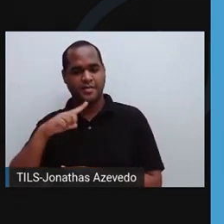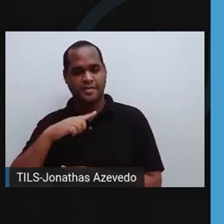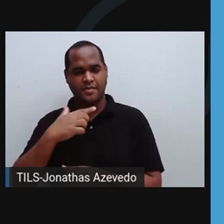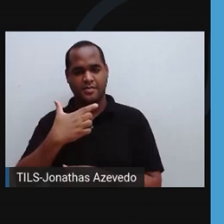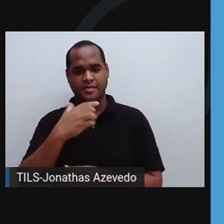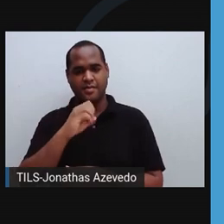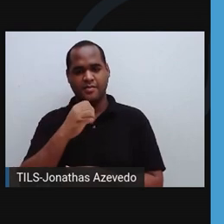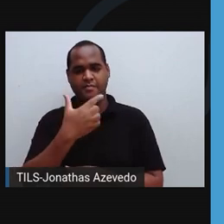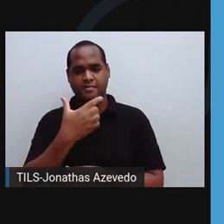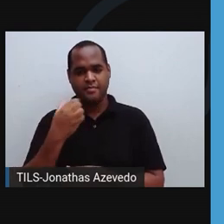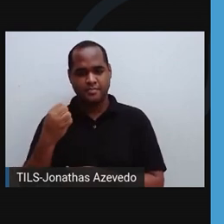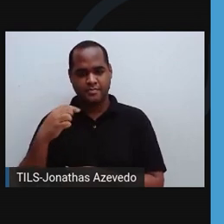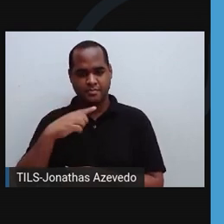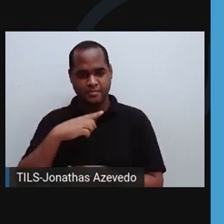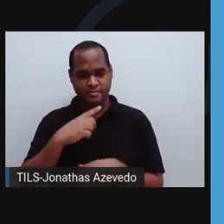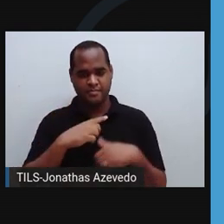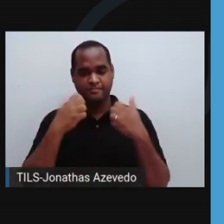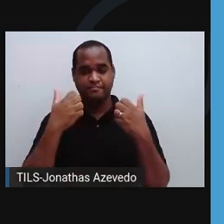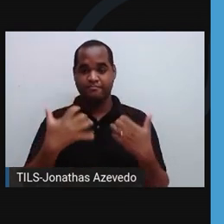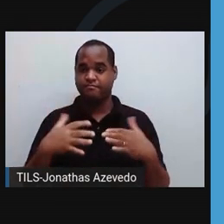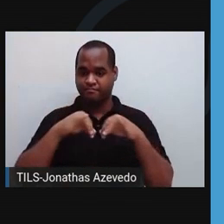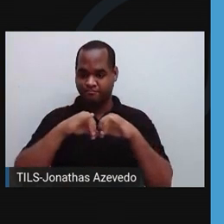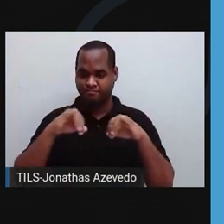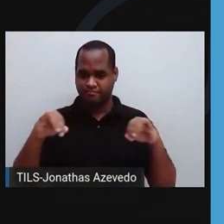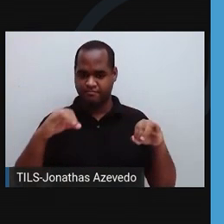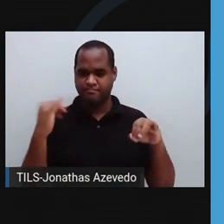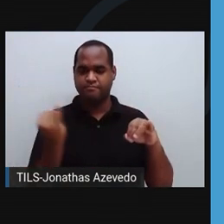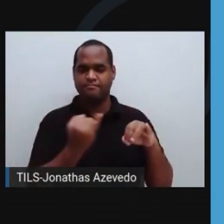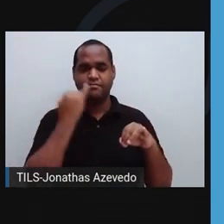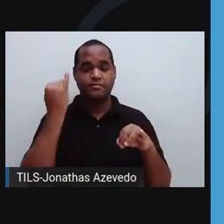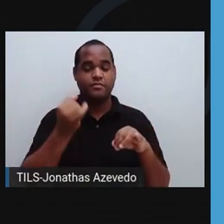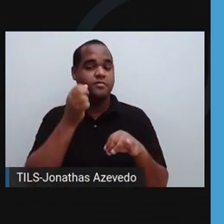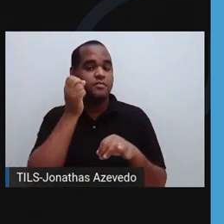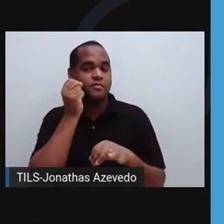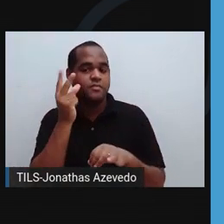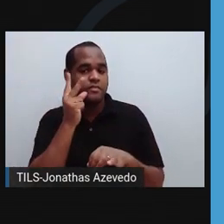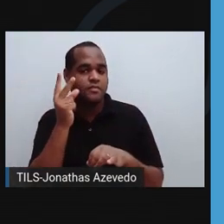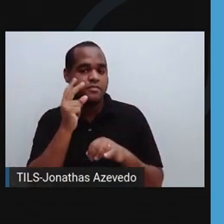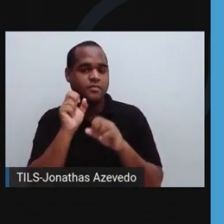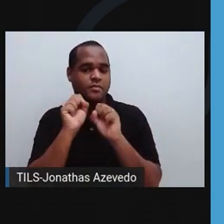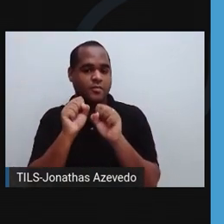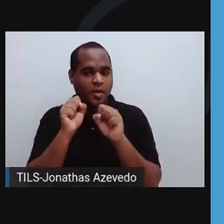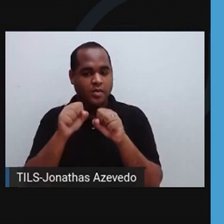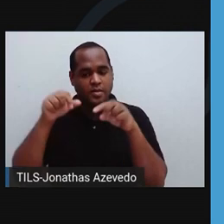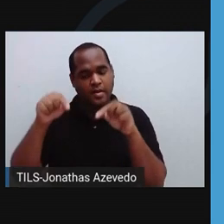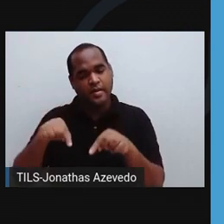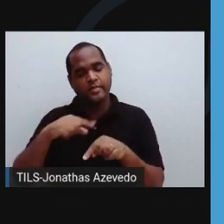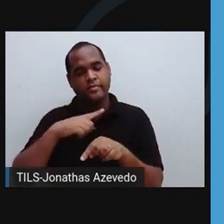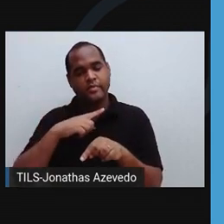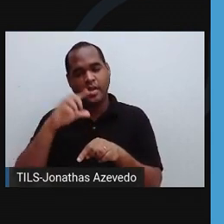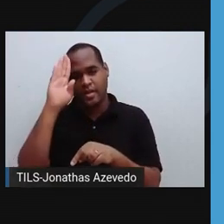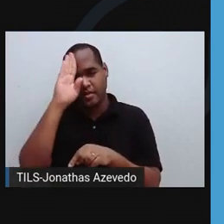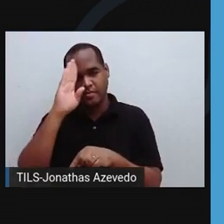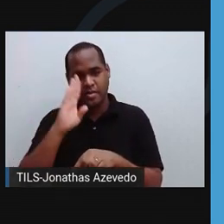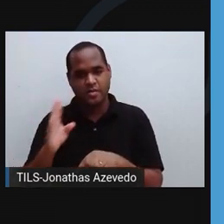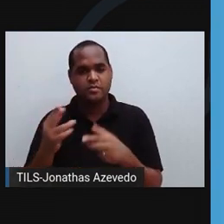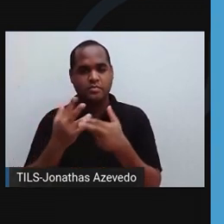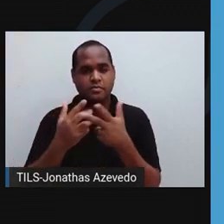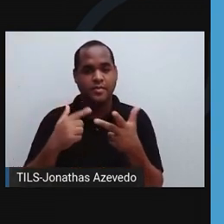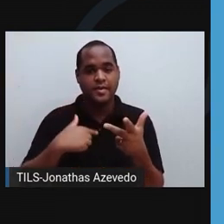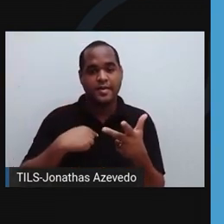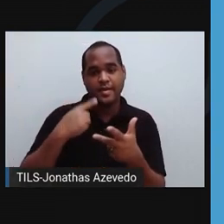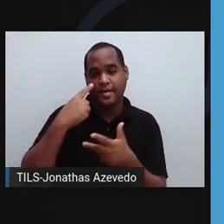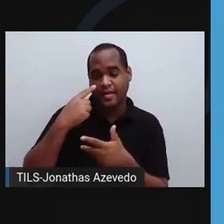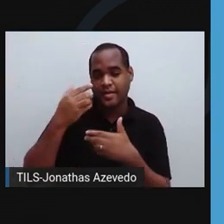Vigilância Sanitária do Brasil, a Anvisa, emitiu um alerta sobre aquele que pode ser o primeiro caso desse super fungo do país. Ele foi identificado